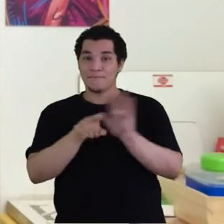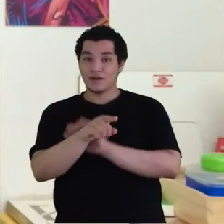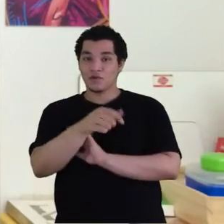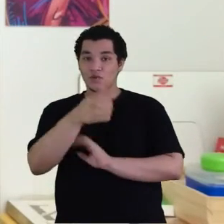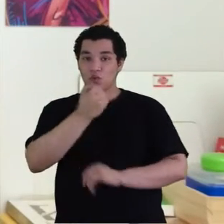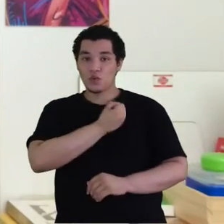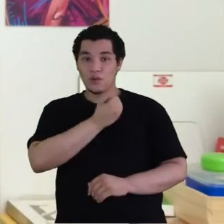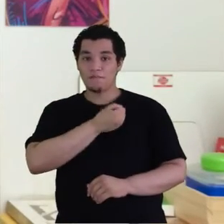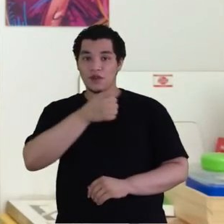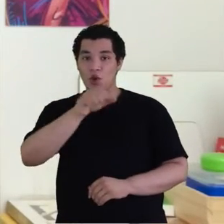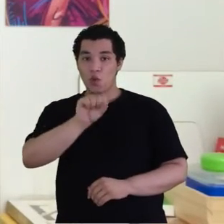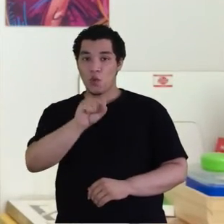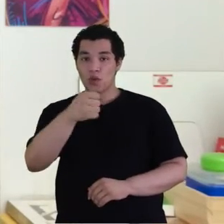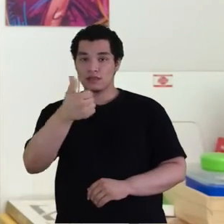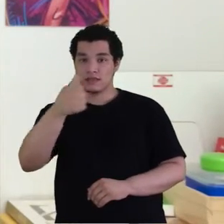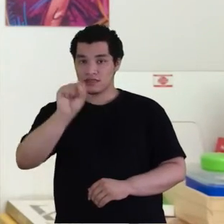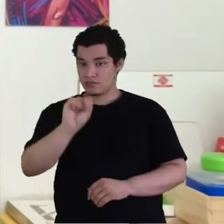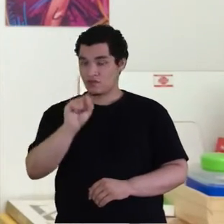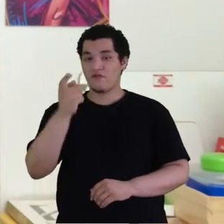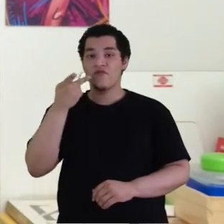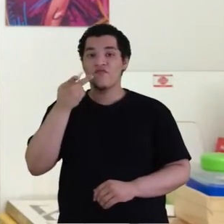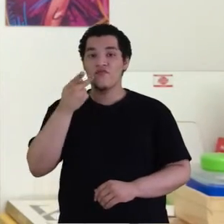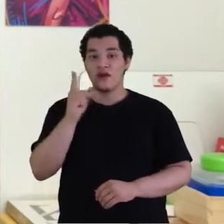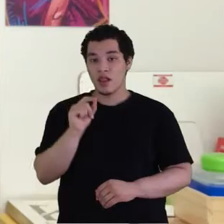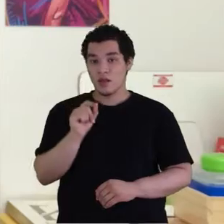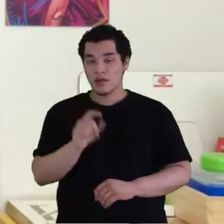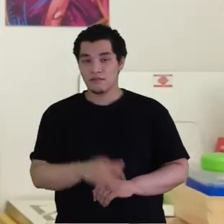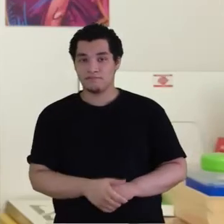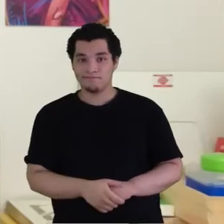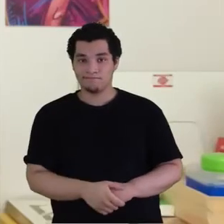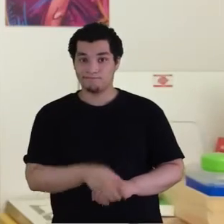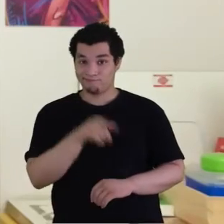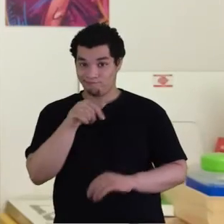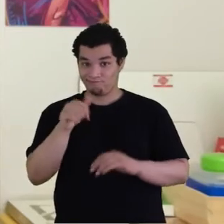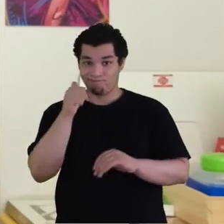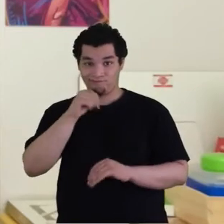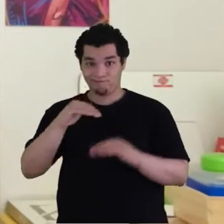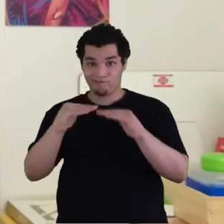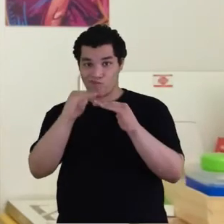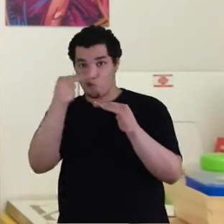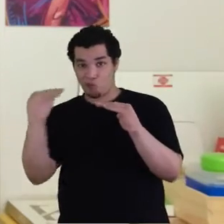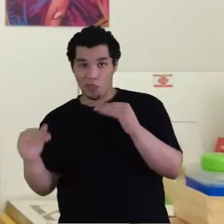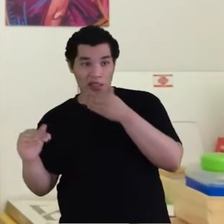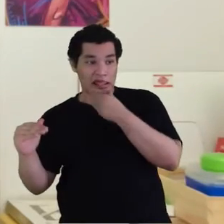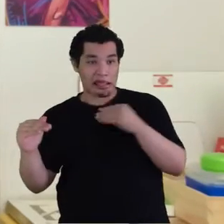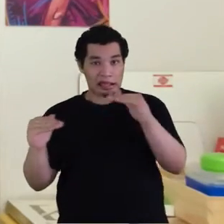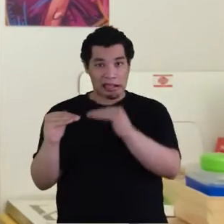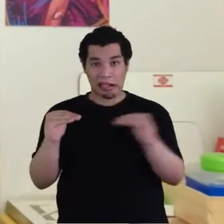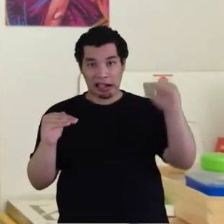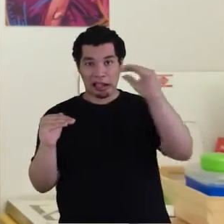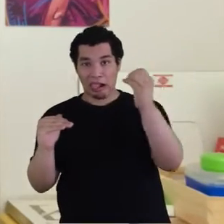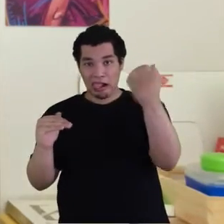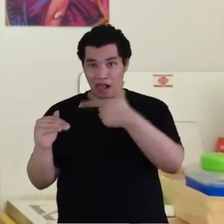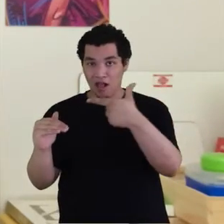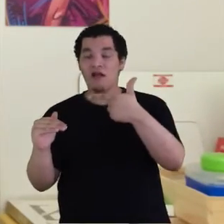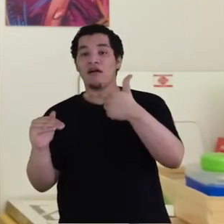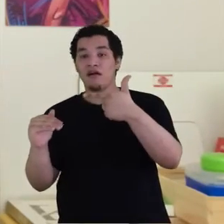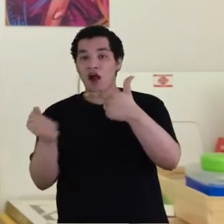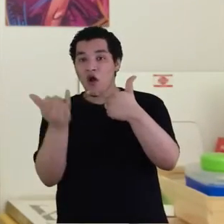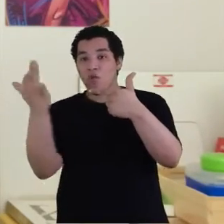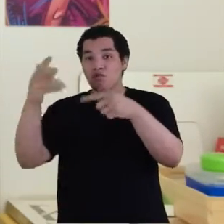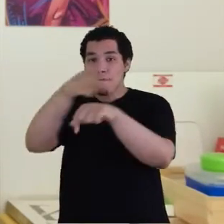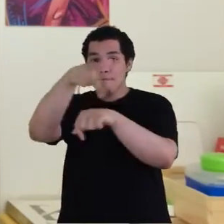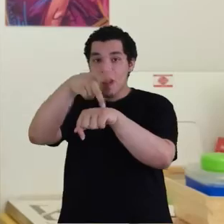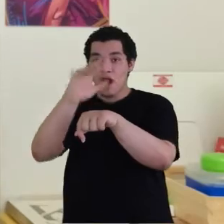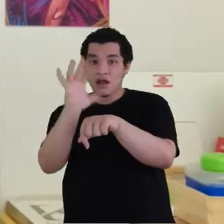E lá os Espíritos então respondem a Kardec dizendo, Essa inferioridade pela qual alguns países submetem